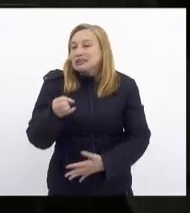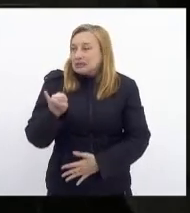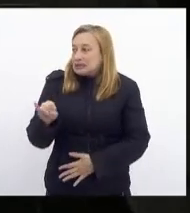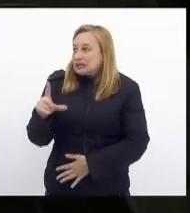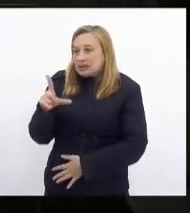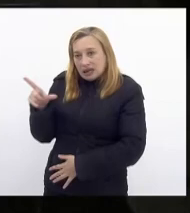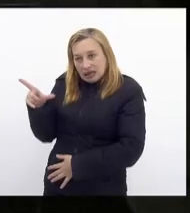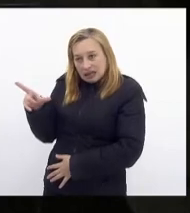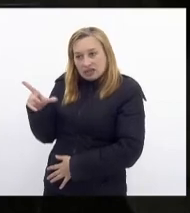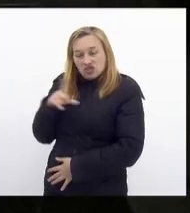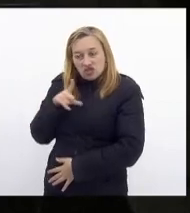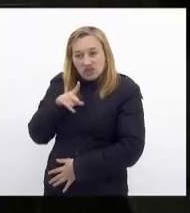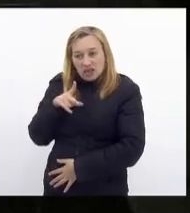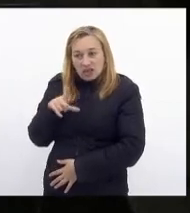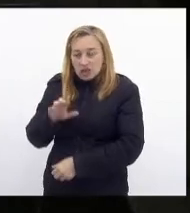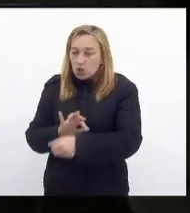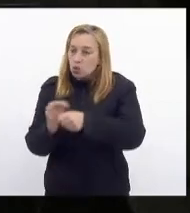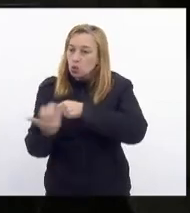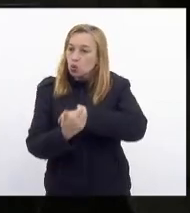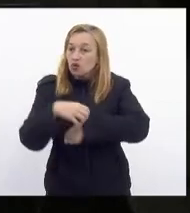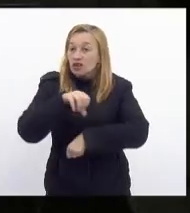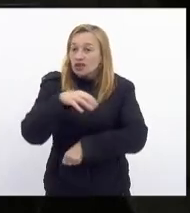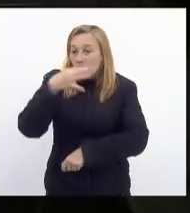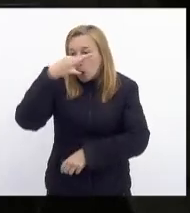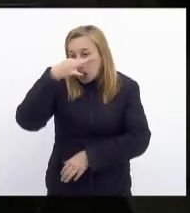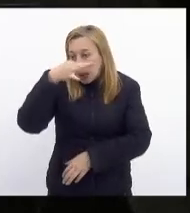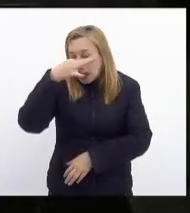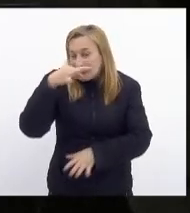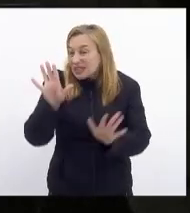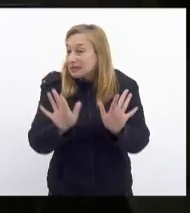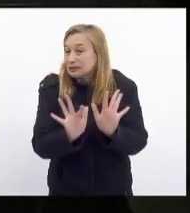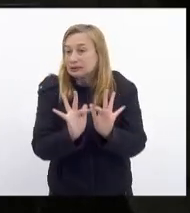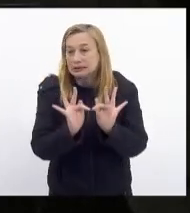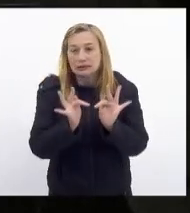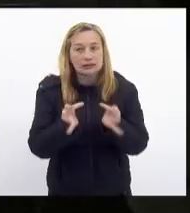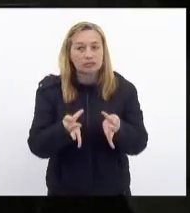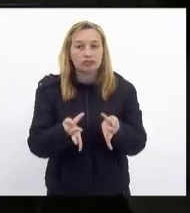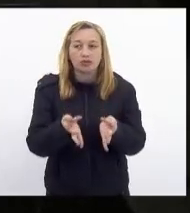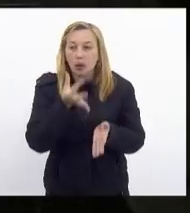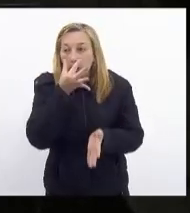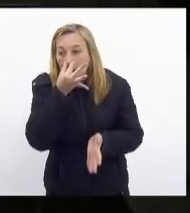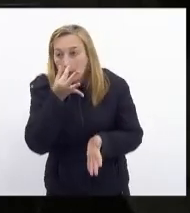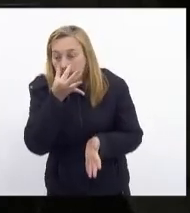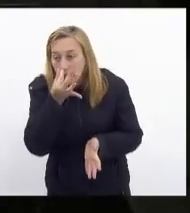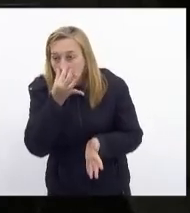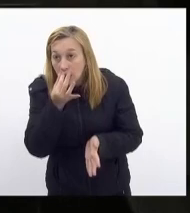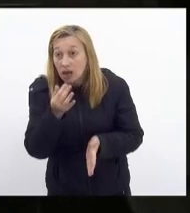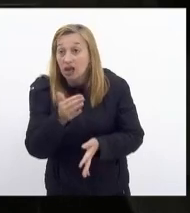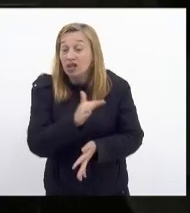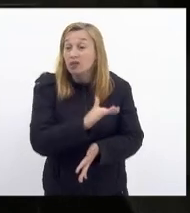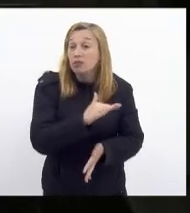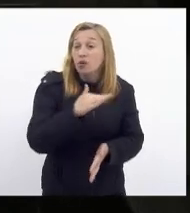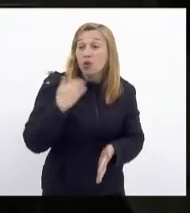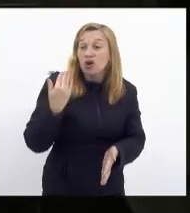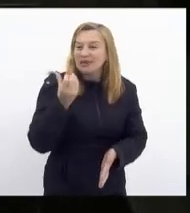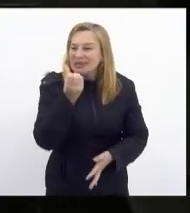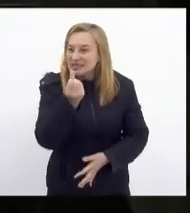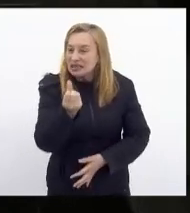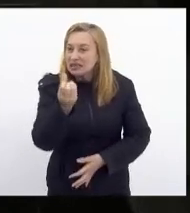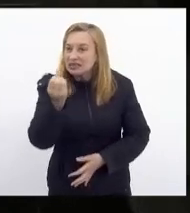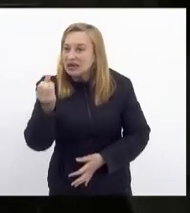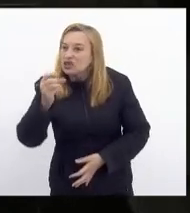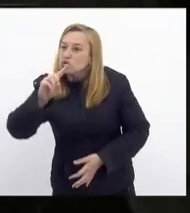tivesse covid seria uma gripezinha gripezinha que nos levou 600